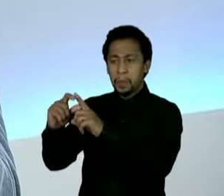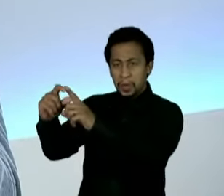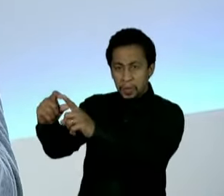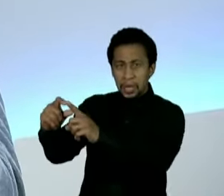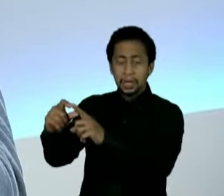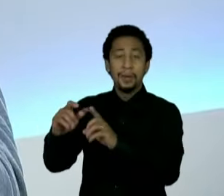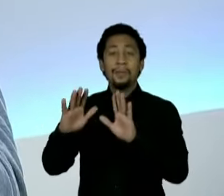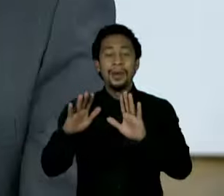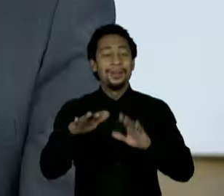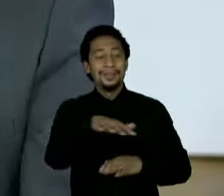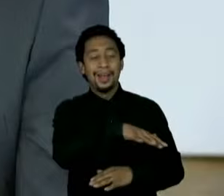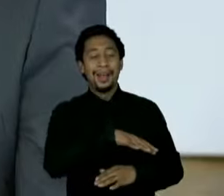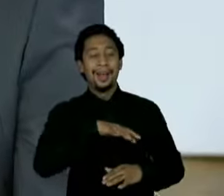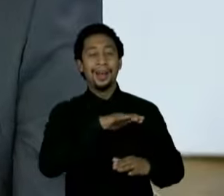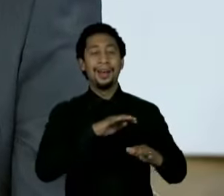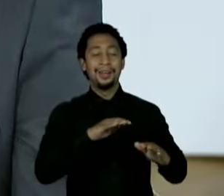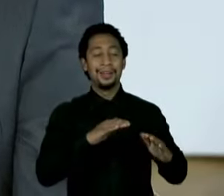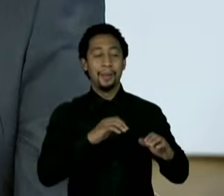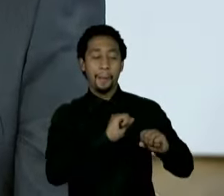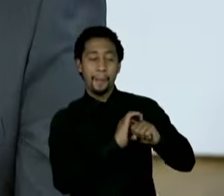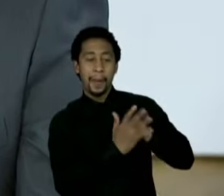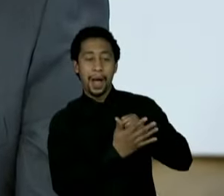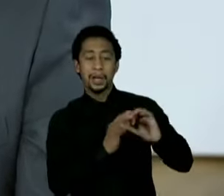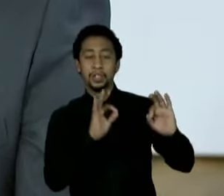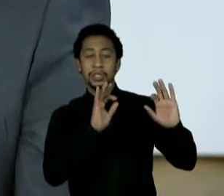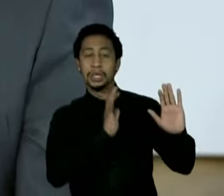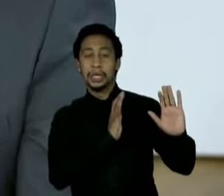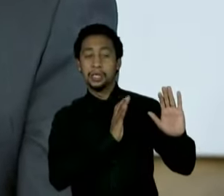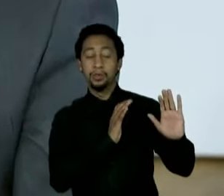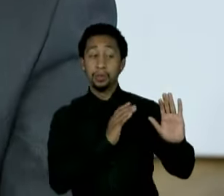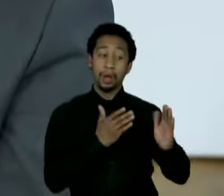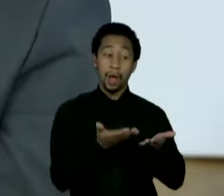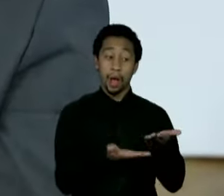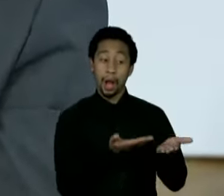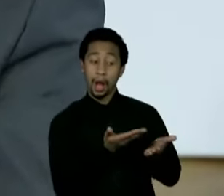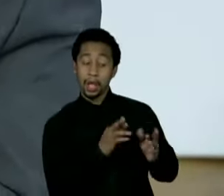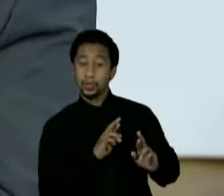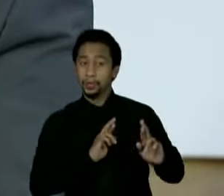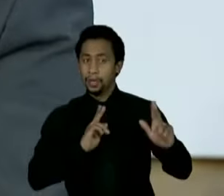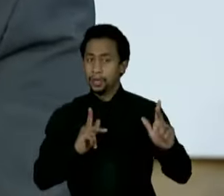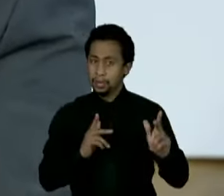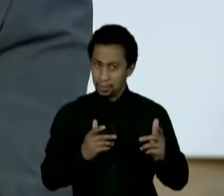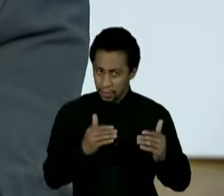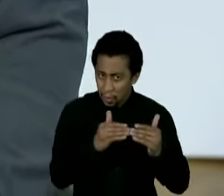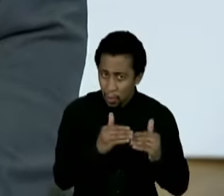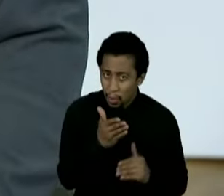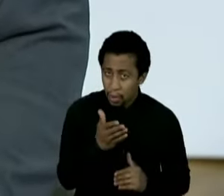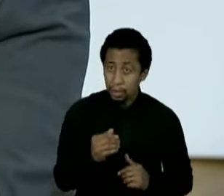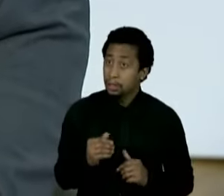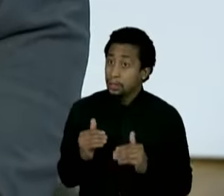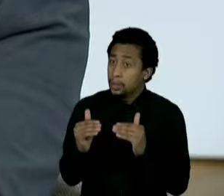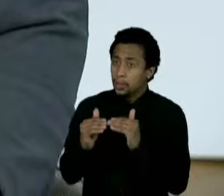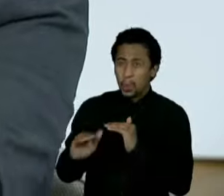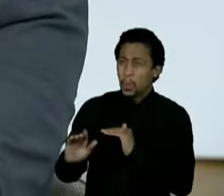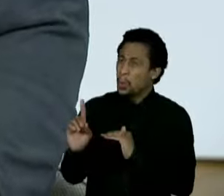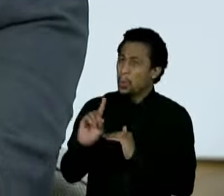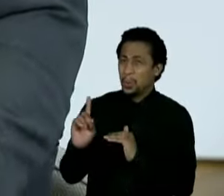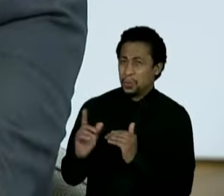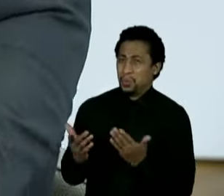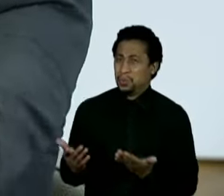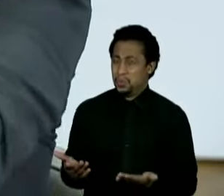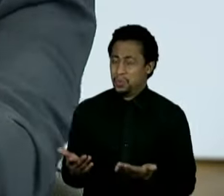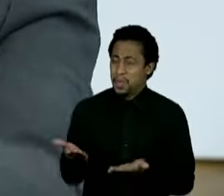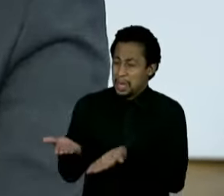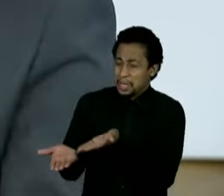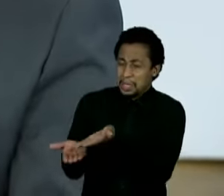entende? De jeito nenhum. Não tem nenhum sentido. Aliás, se tivesse que ter algum lugar para ter um tratamento